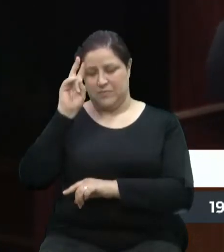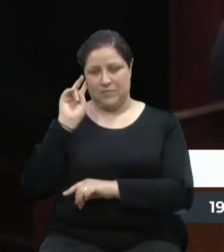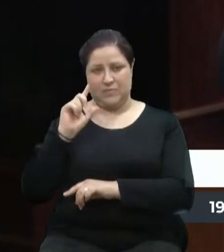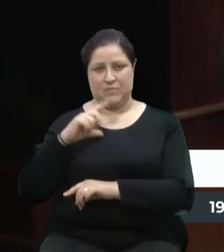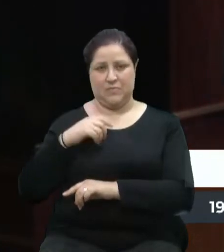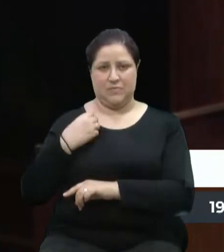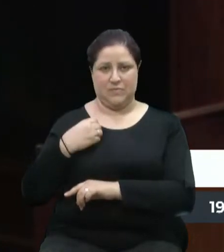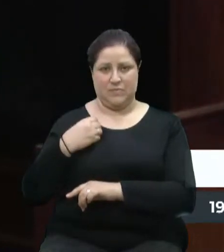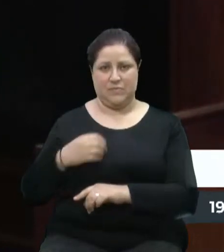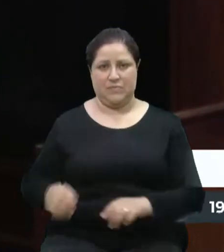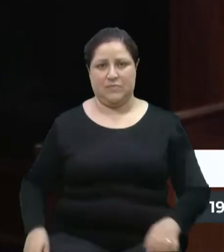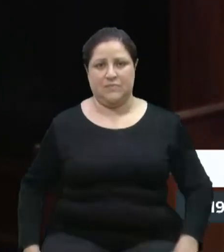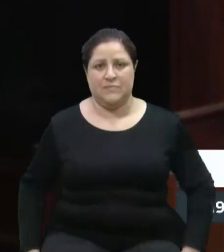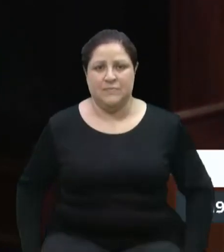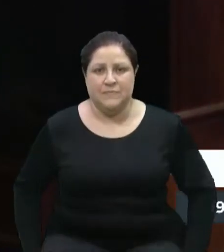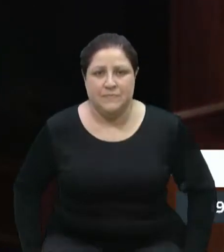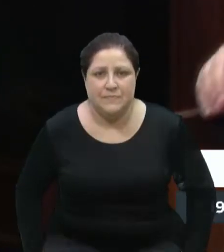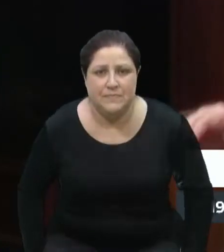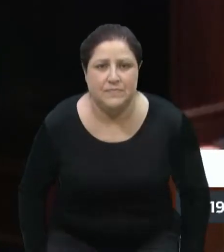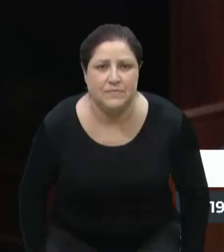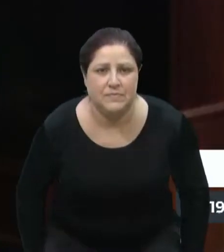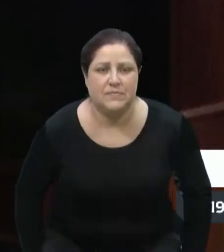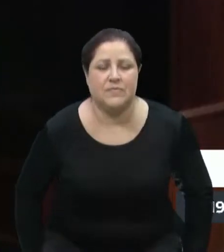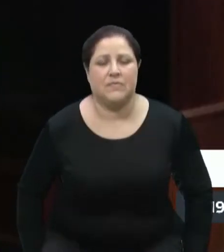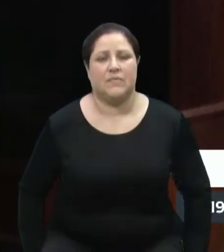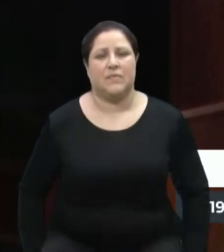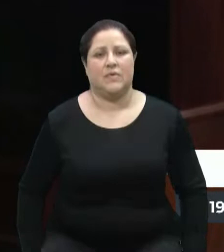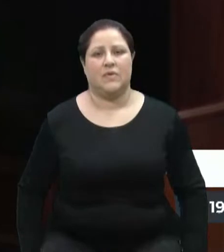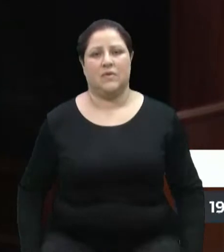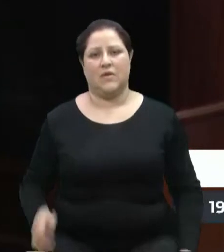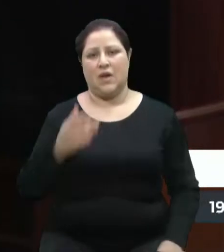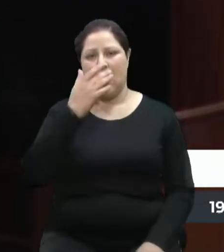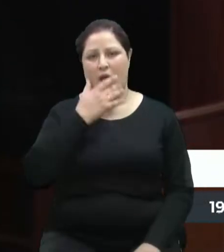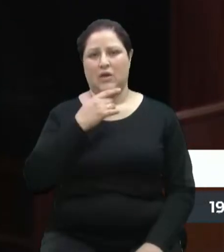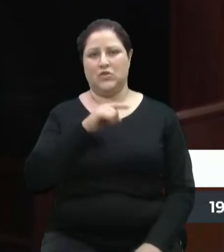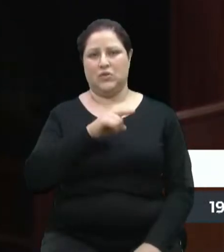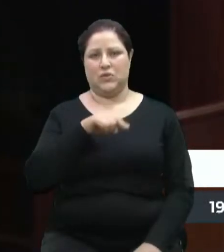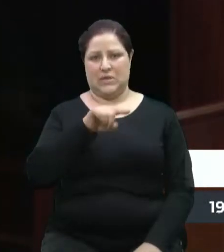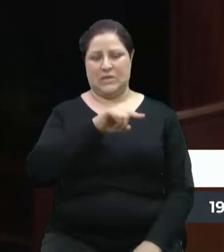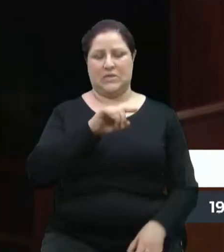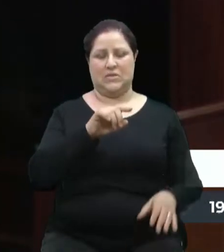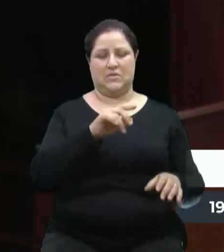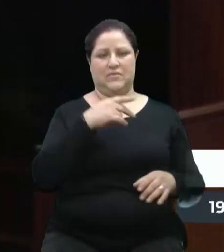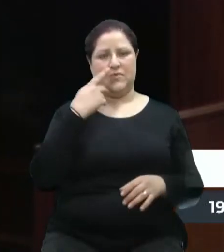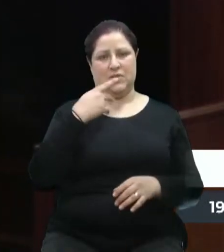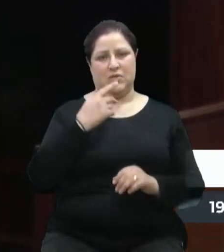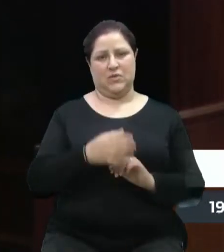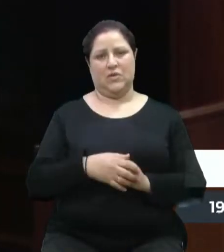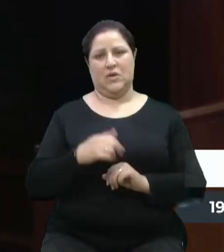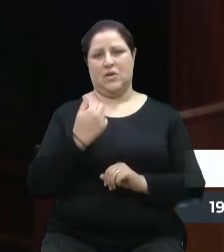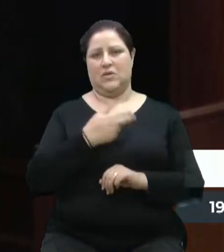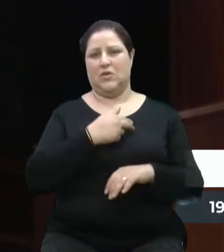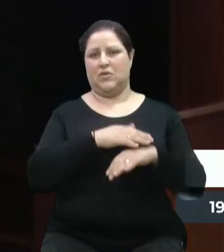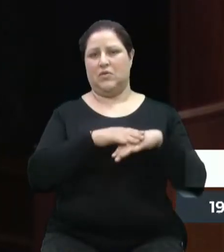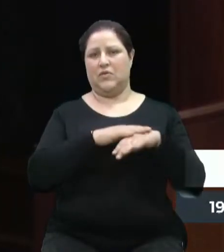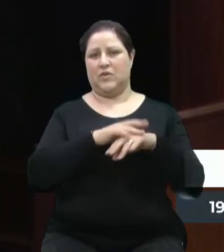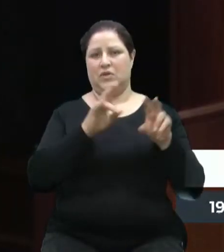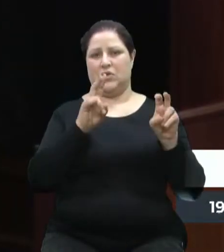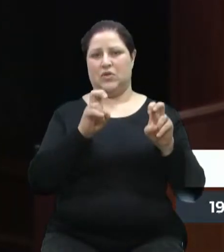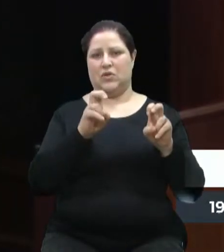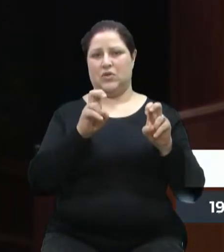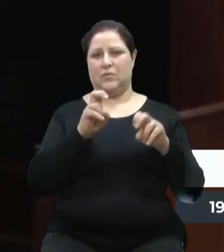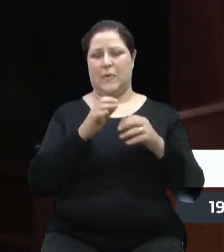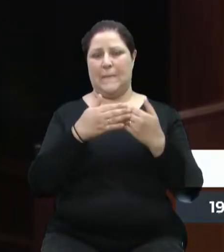estava também presente. Acho que eram esses os vereadores. E a gente debateu sobre a questão dos horários dos